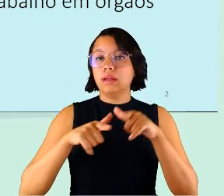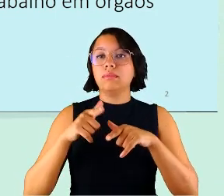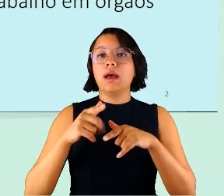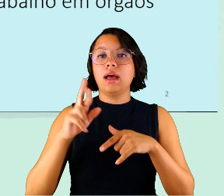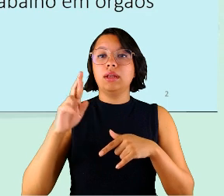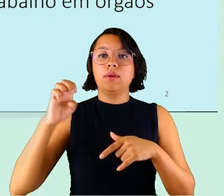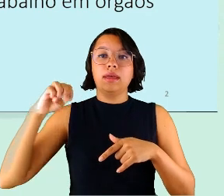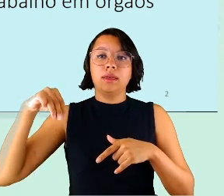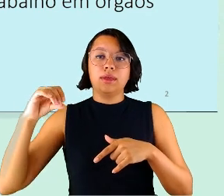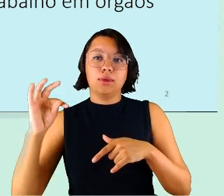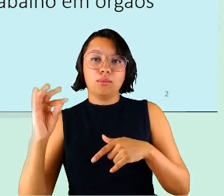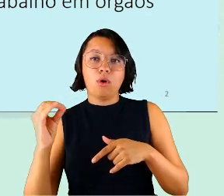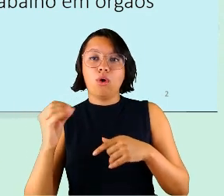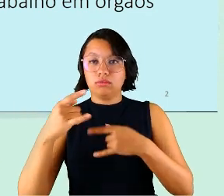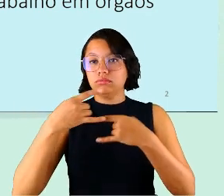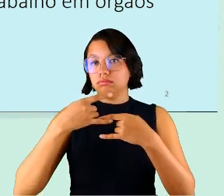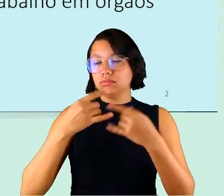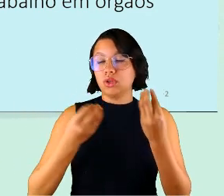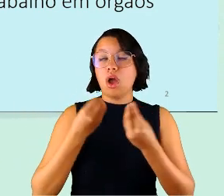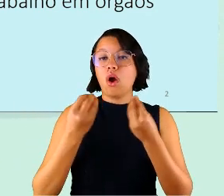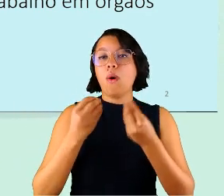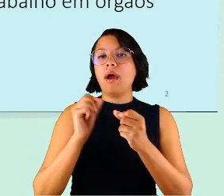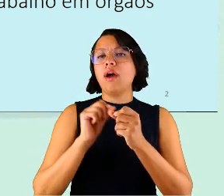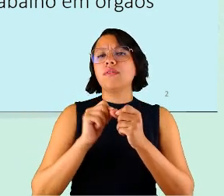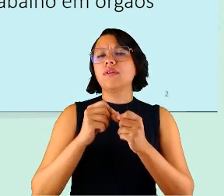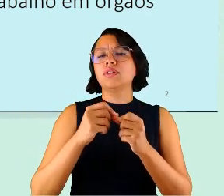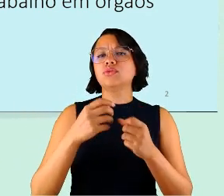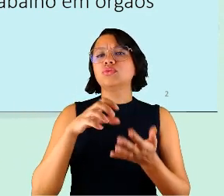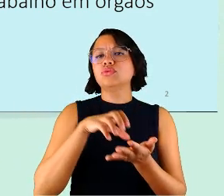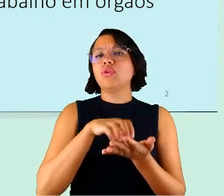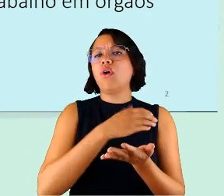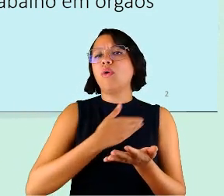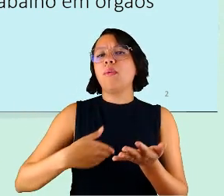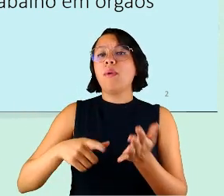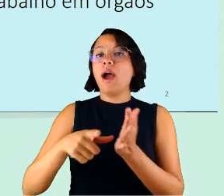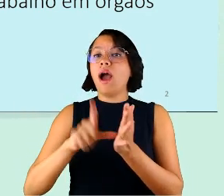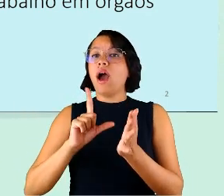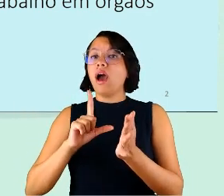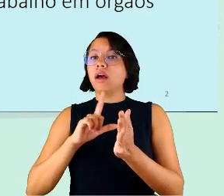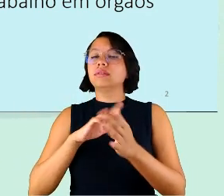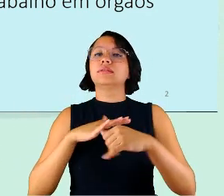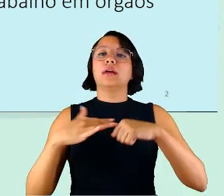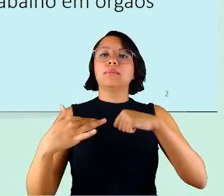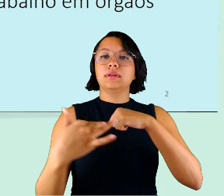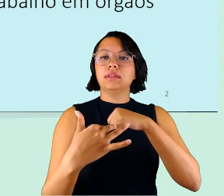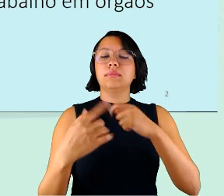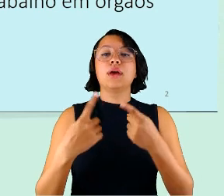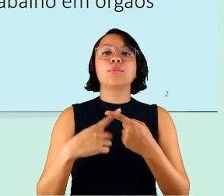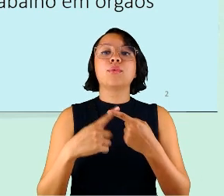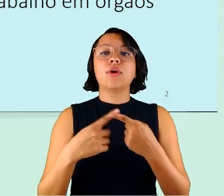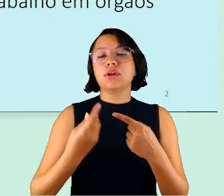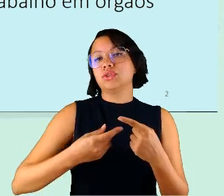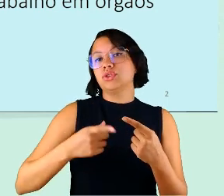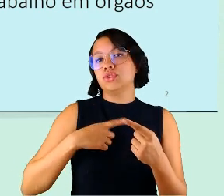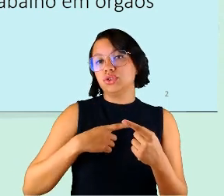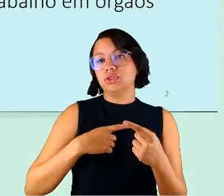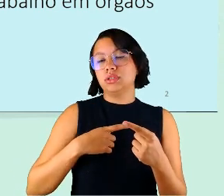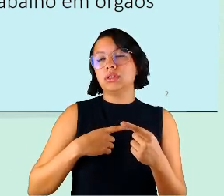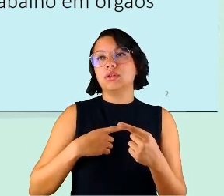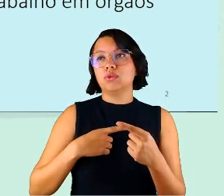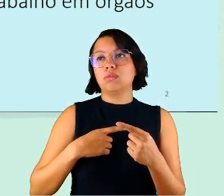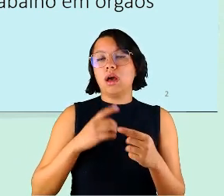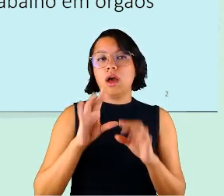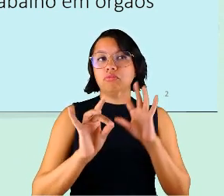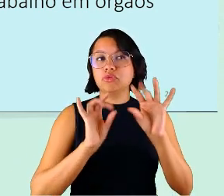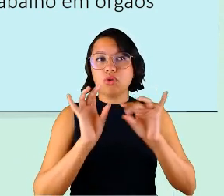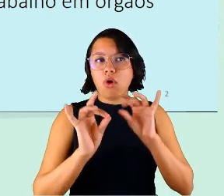desempenhado em órgãos públicos antes da pandemia, porque havia uma adesão voluntária